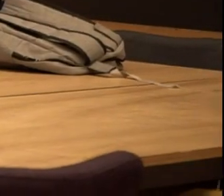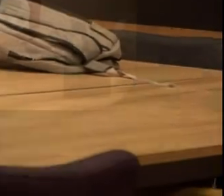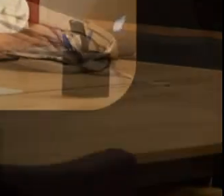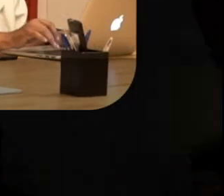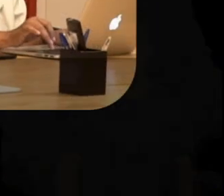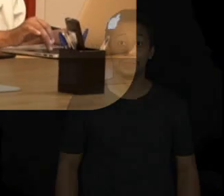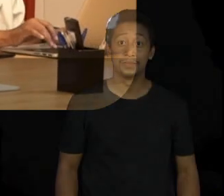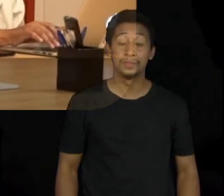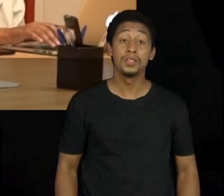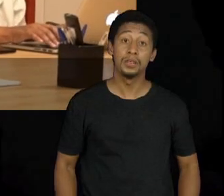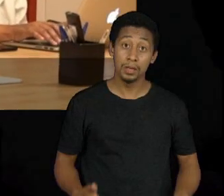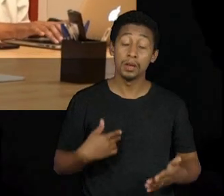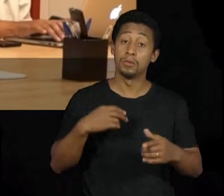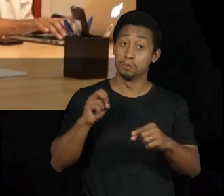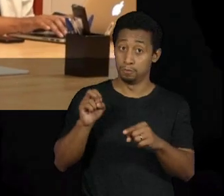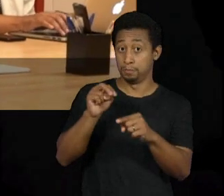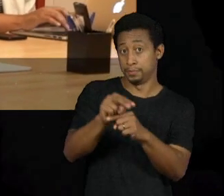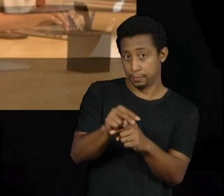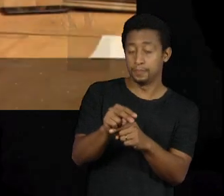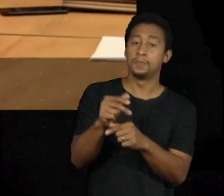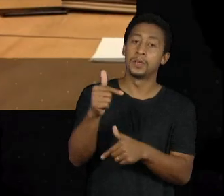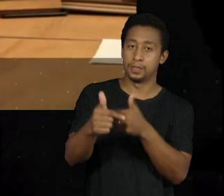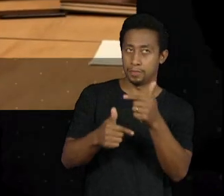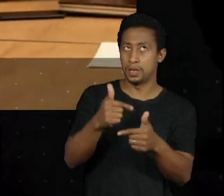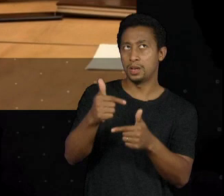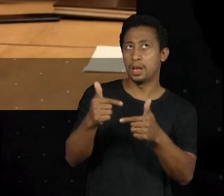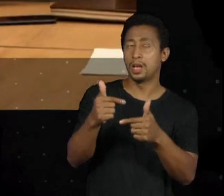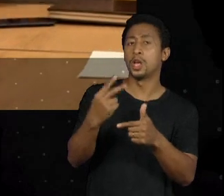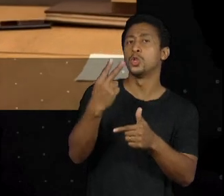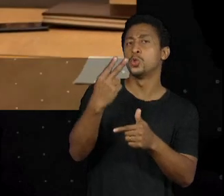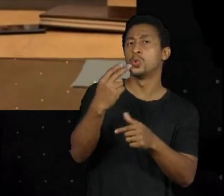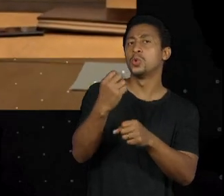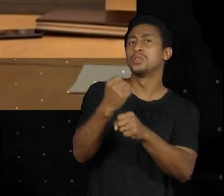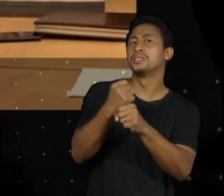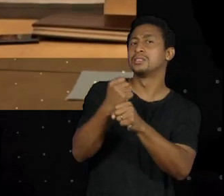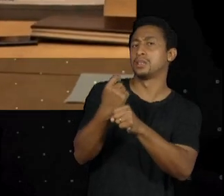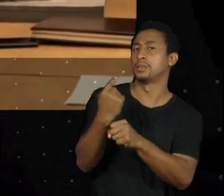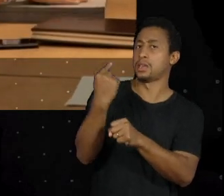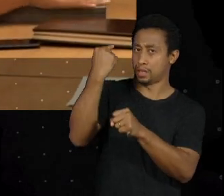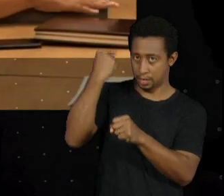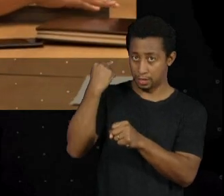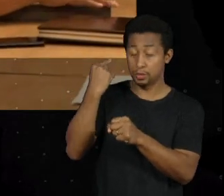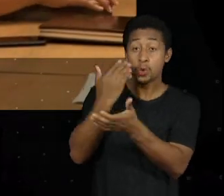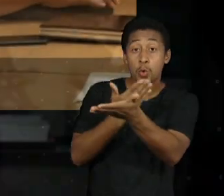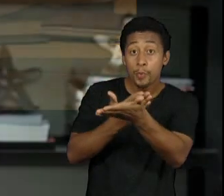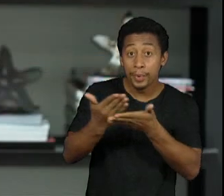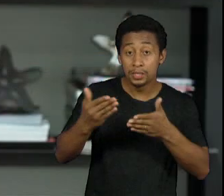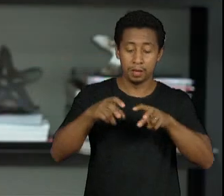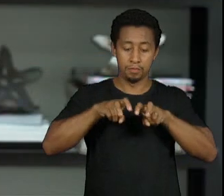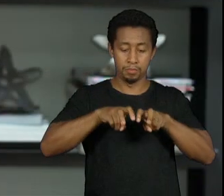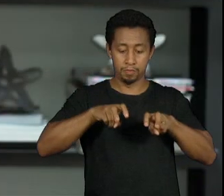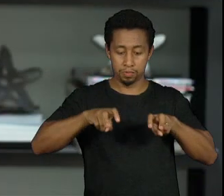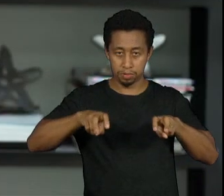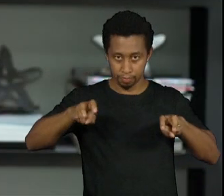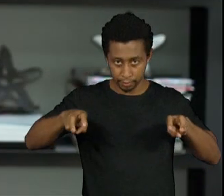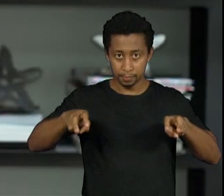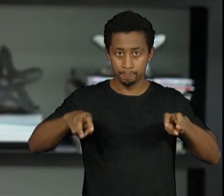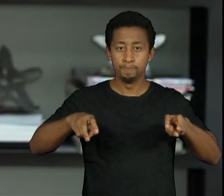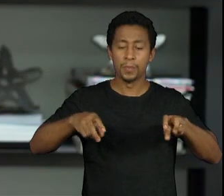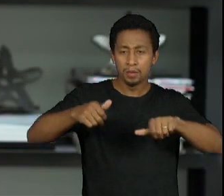eu cheguei ao clube de criação faz dois anos como jurada do clube e ano passado eu